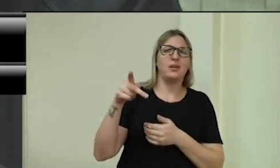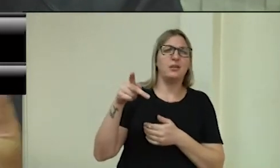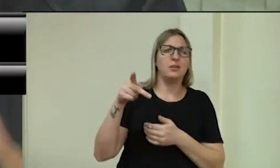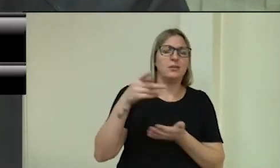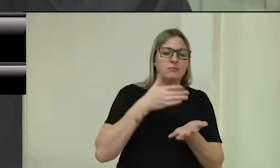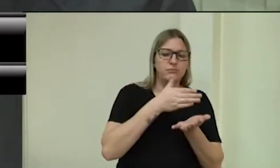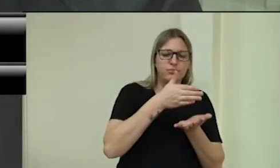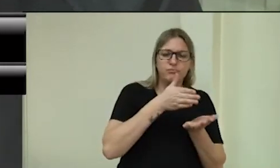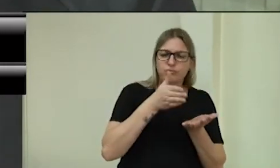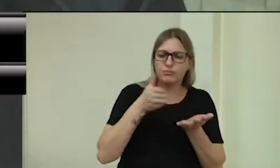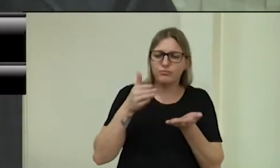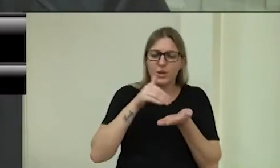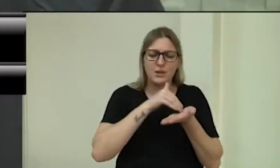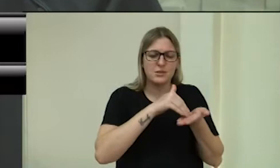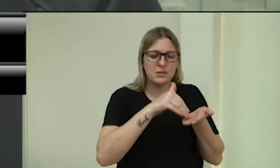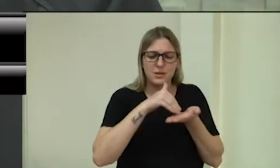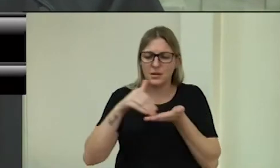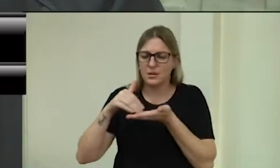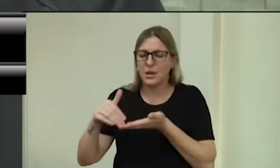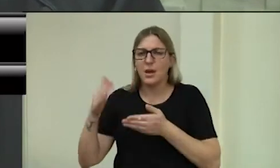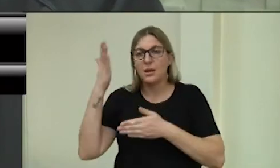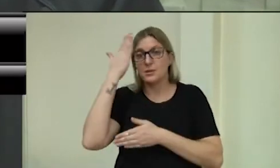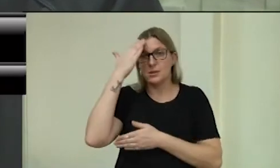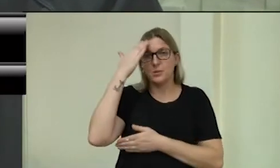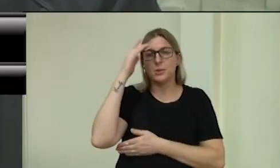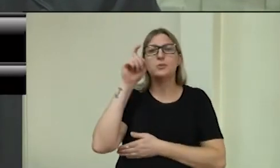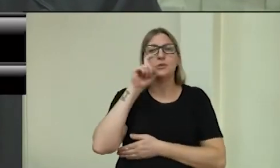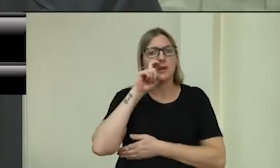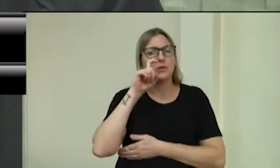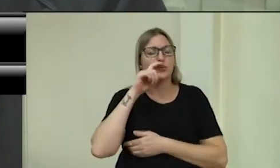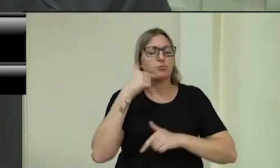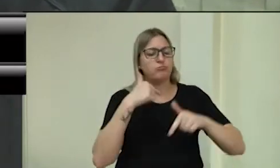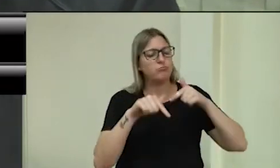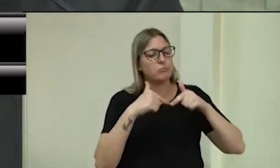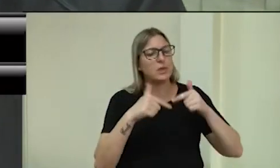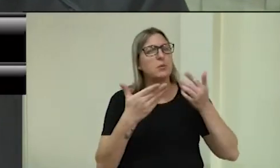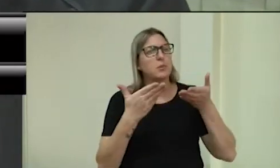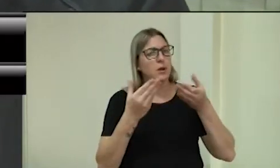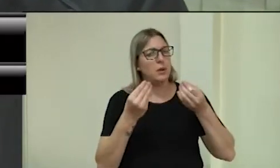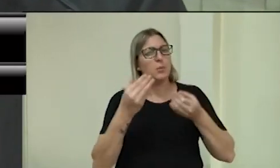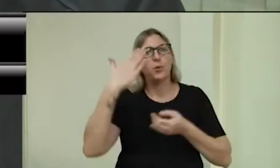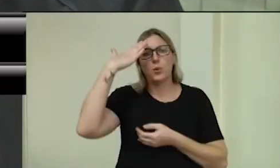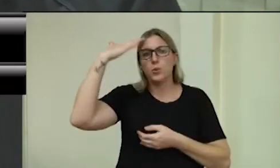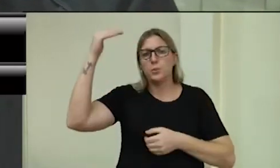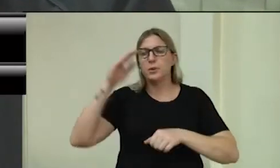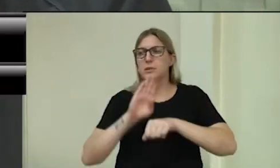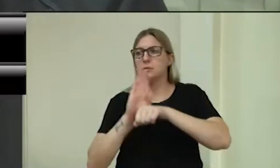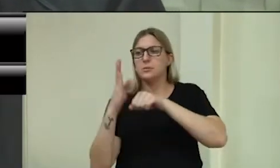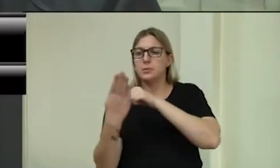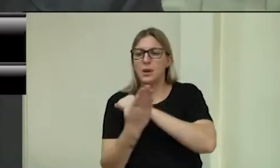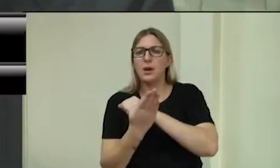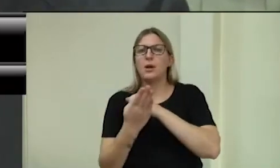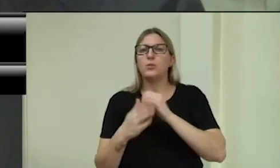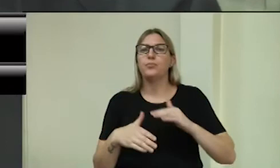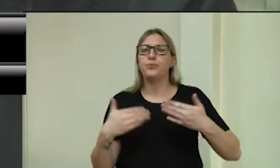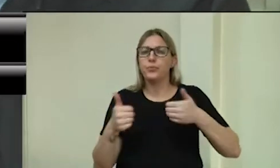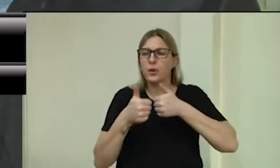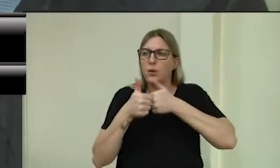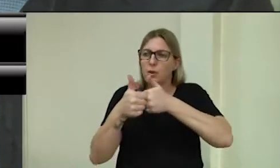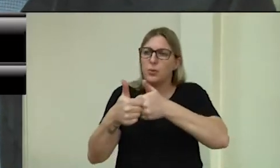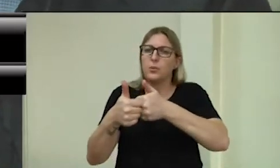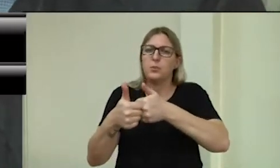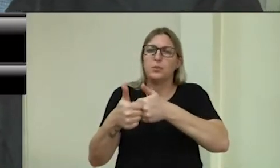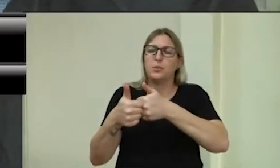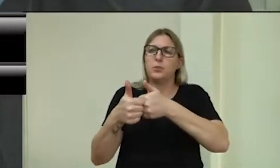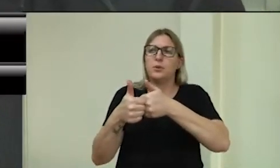A gente sabe que o Serginho tem uma atuação muito relevante, principalmente nos bairros da cidade, então, a gente tem acompanhado ele em diversas conversas